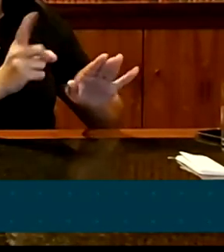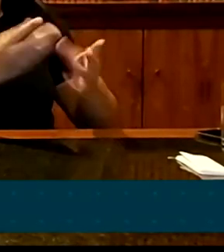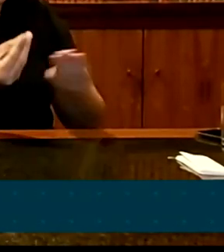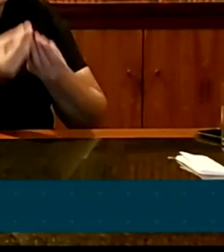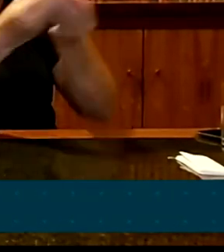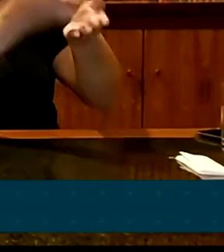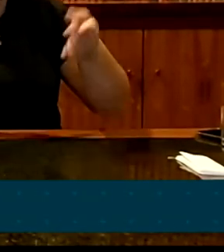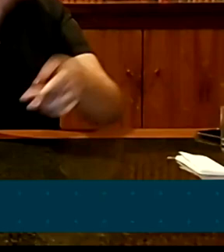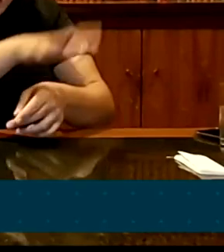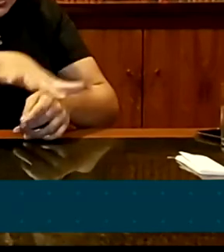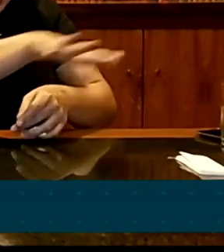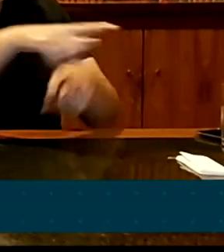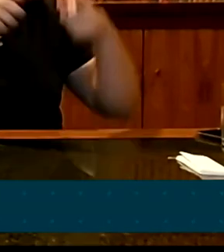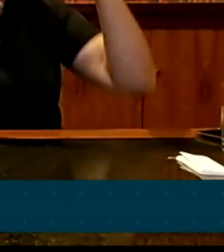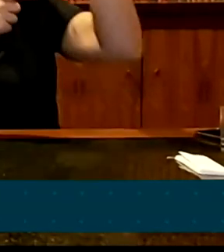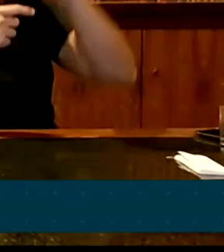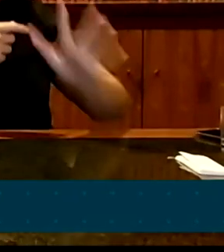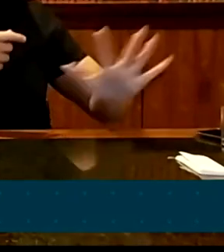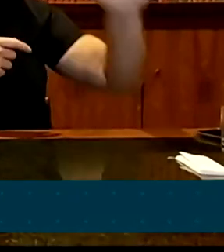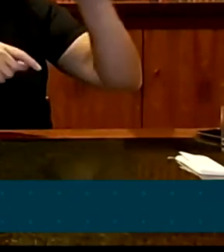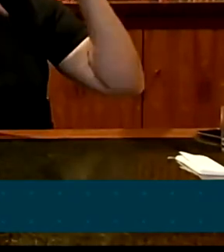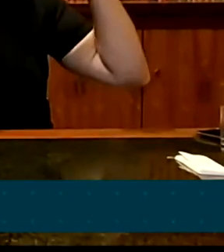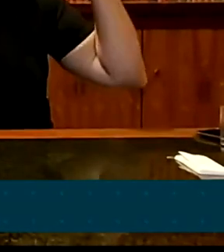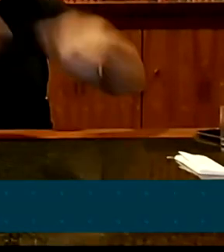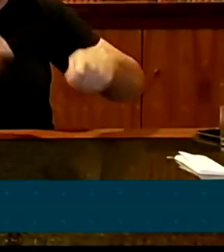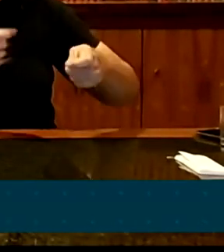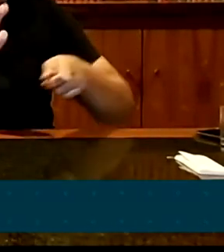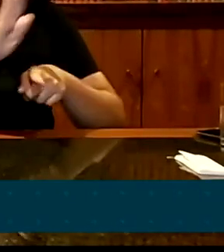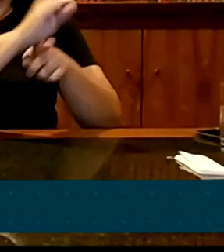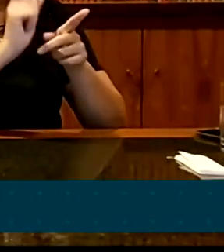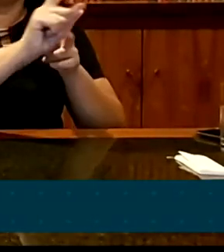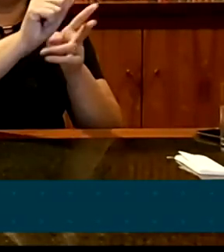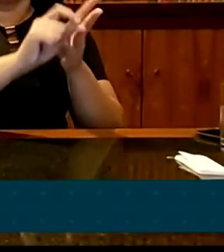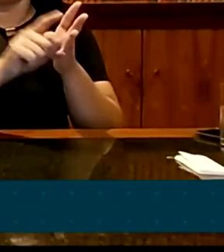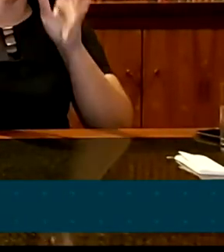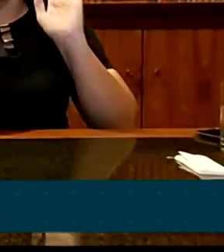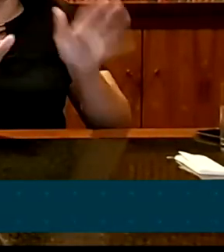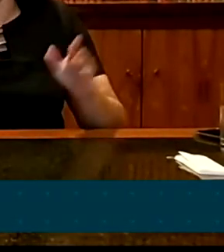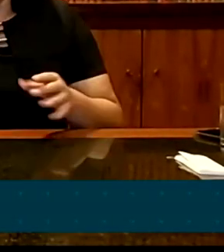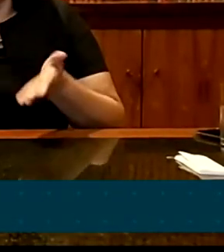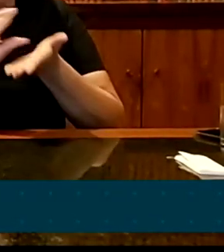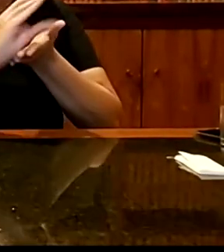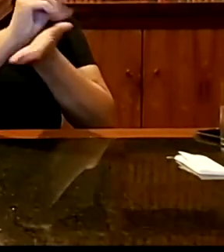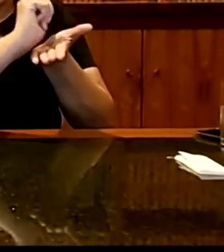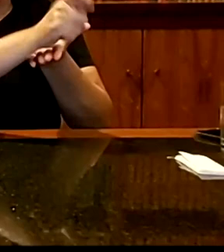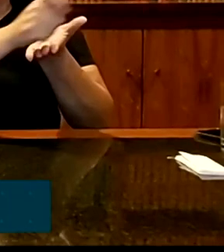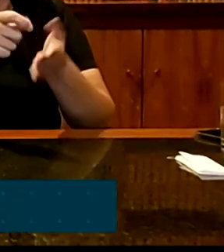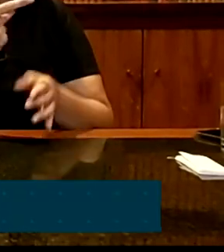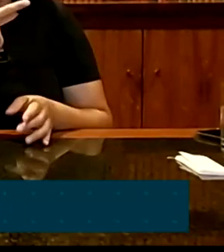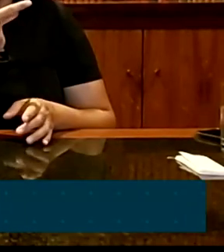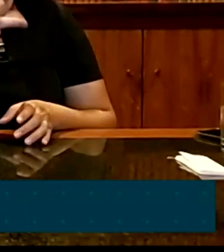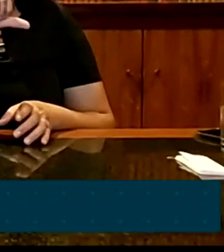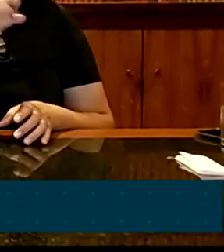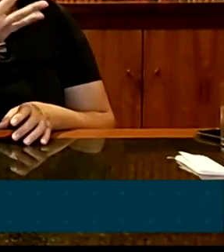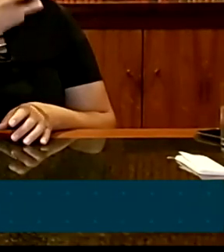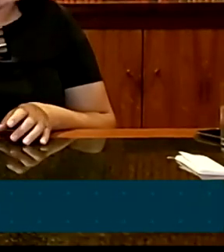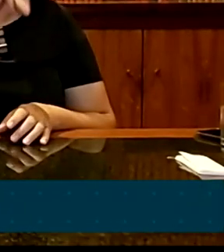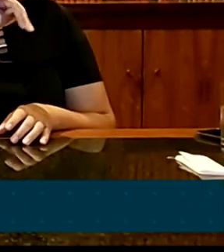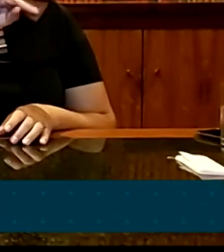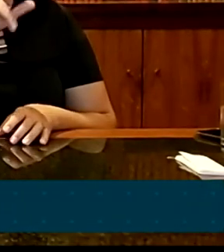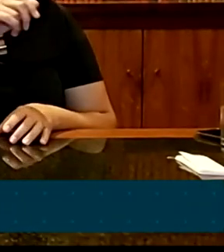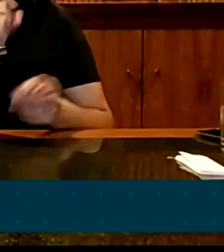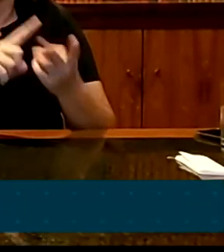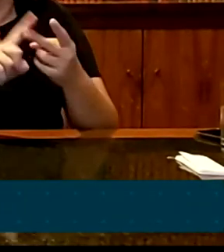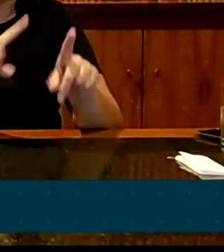pessoas que mais precisam do Brasil mais uma etapa. senhor que já entregou 293 bilhões agora, entrega mais 44 bilhões de